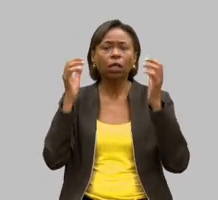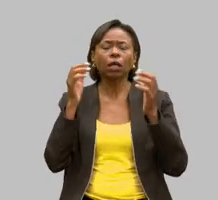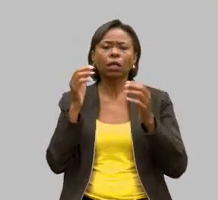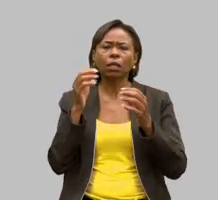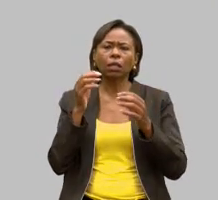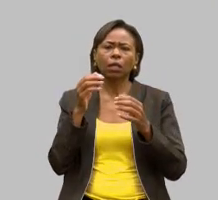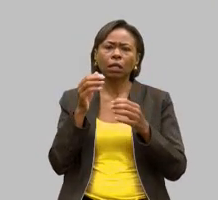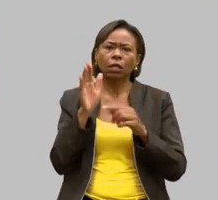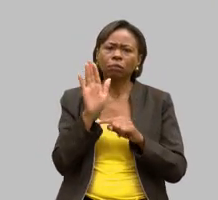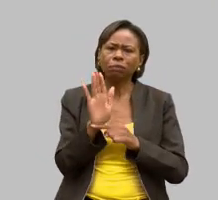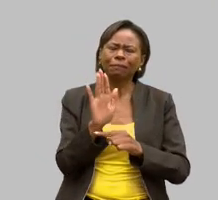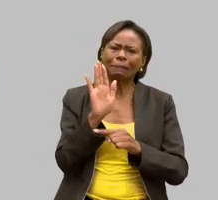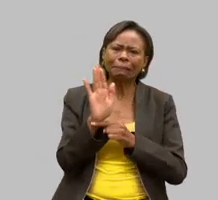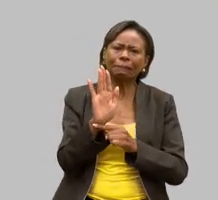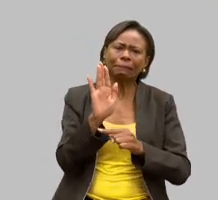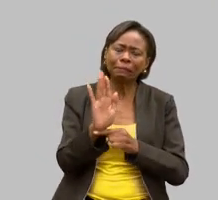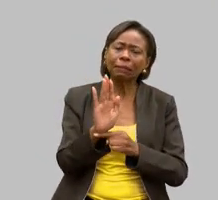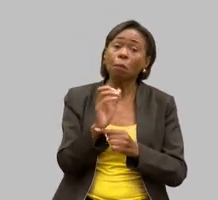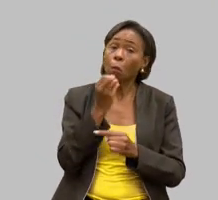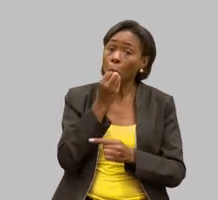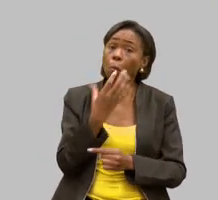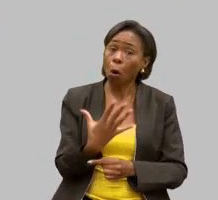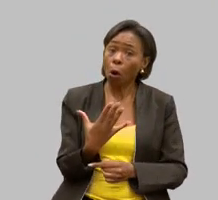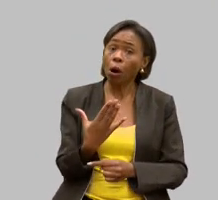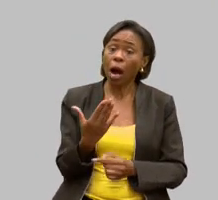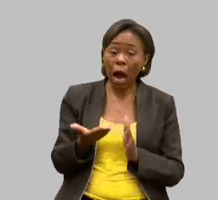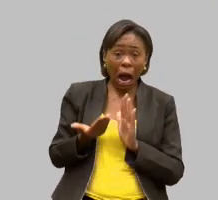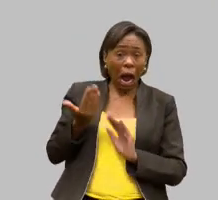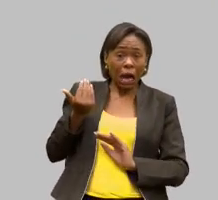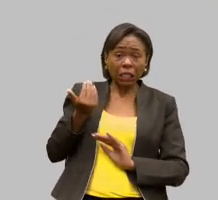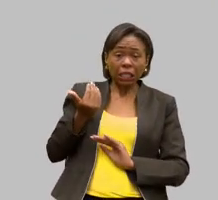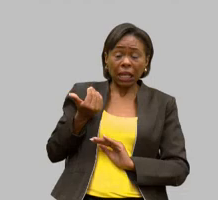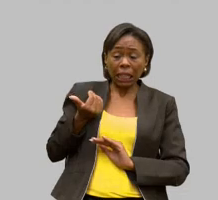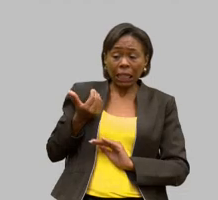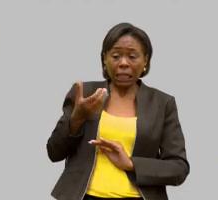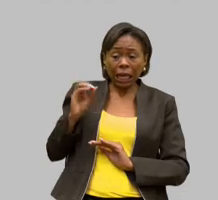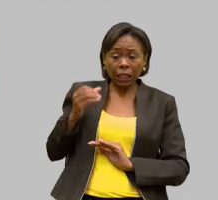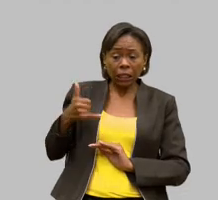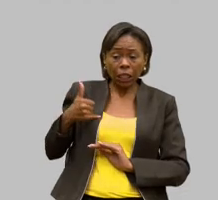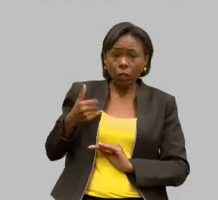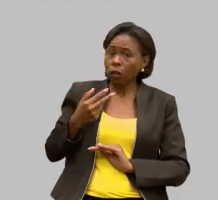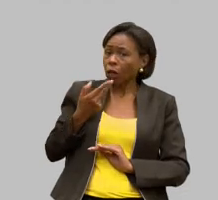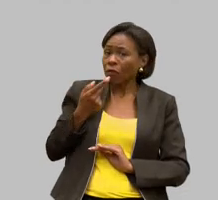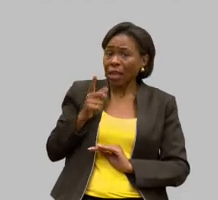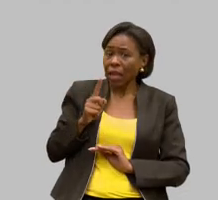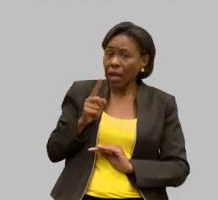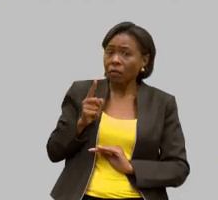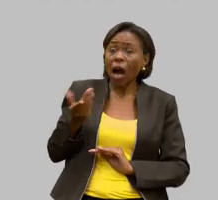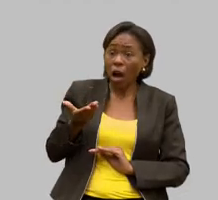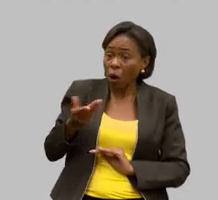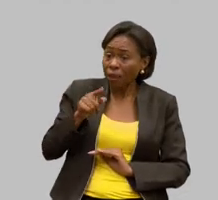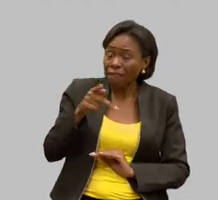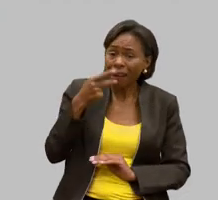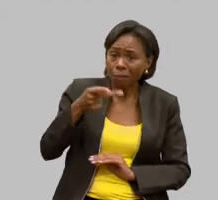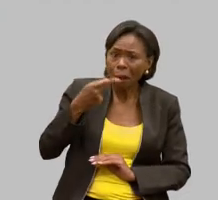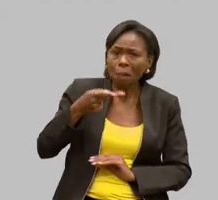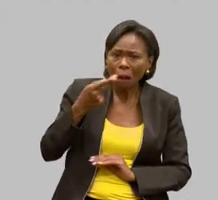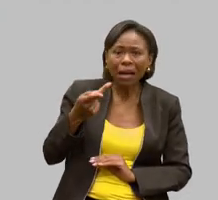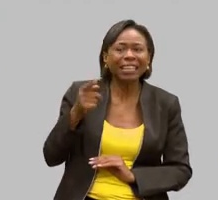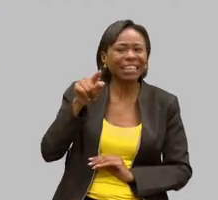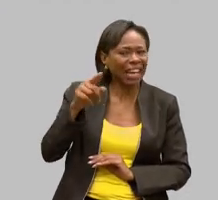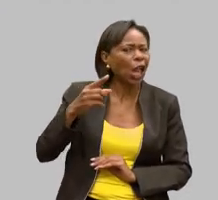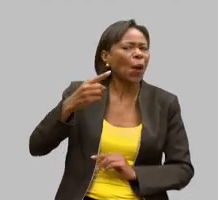até 10 anos, hoje ele fala bastante. Pode ser um político. Eles falam que os políticos falam muito. Então, ele tem tudo para ser um candidato.